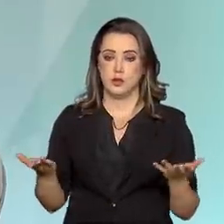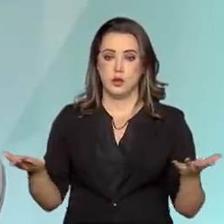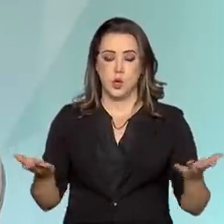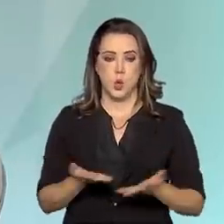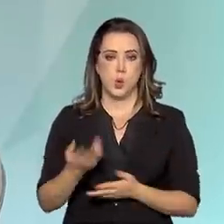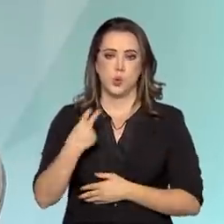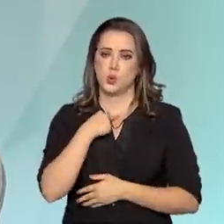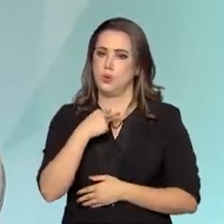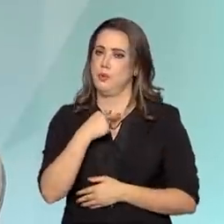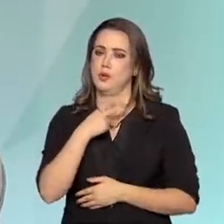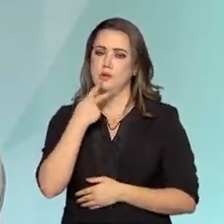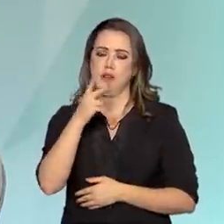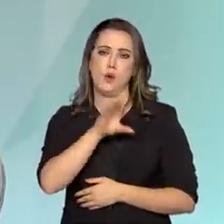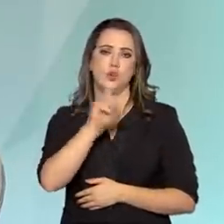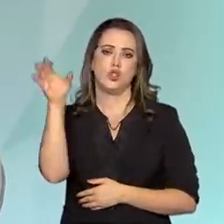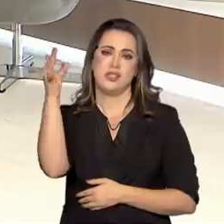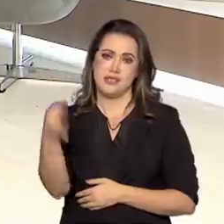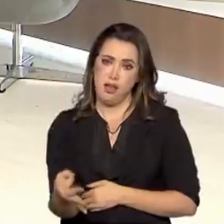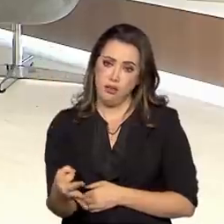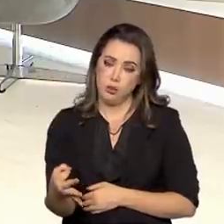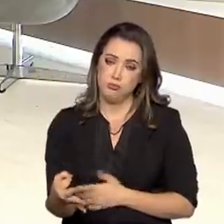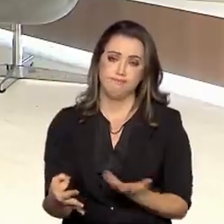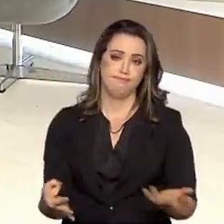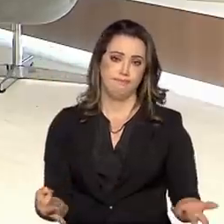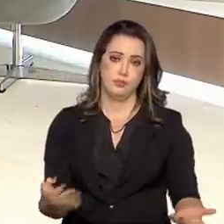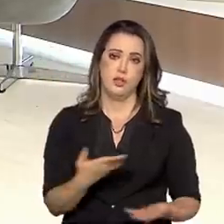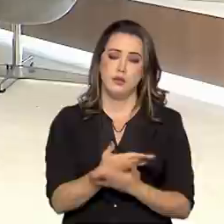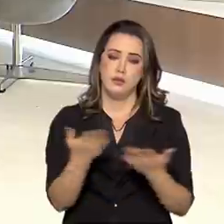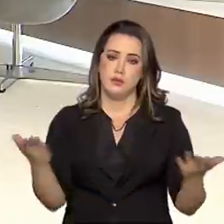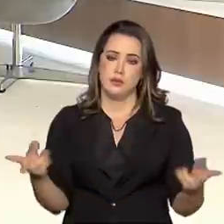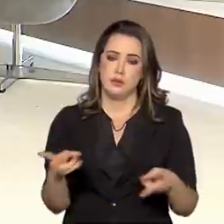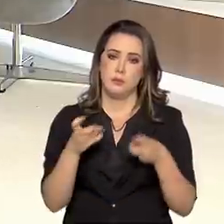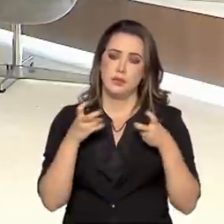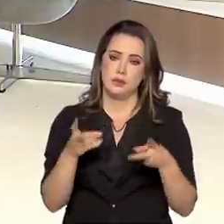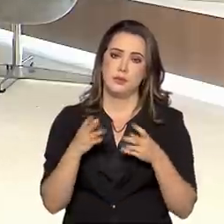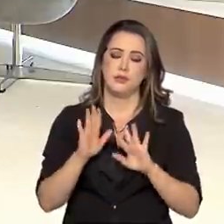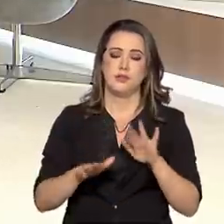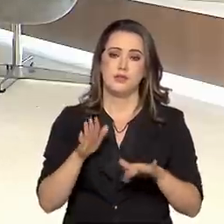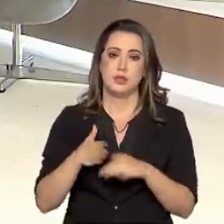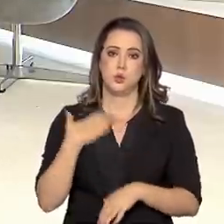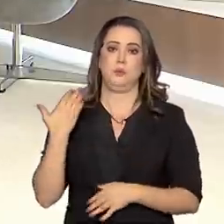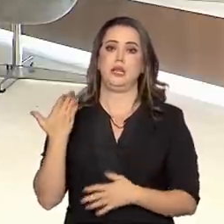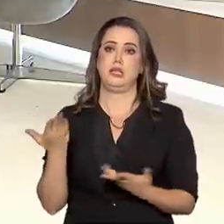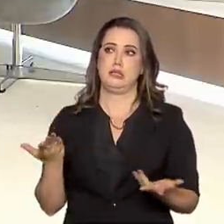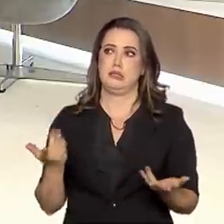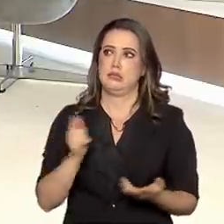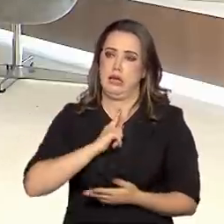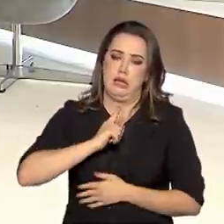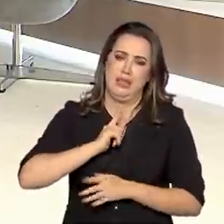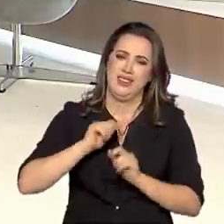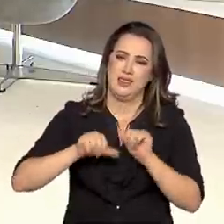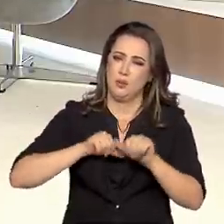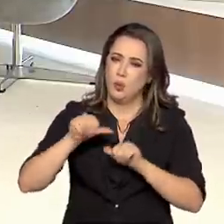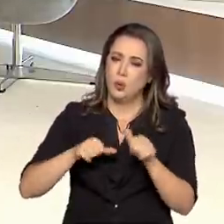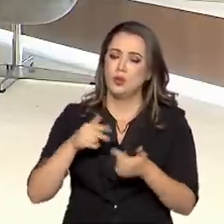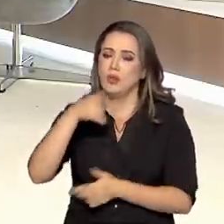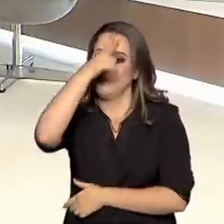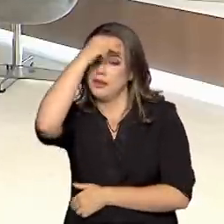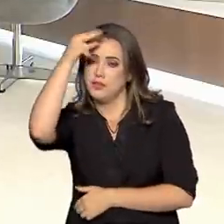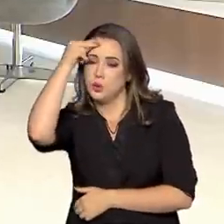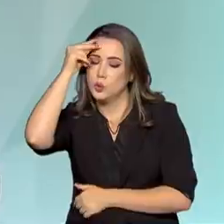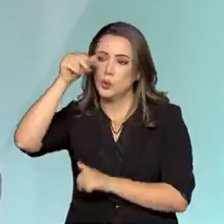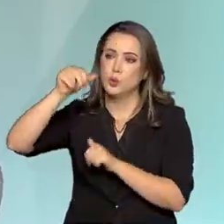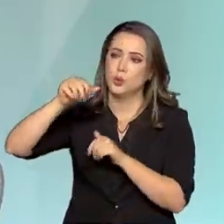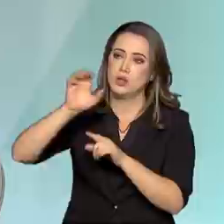dar datas, porque acho que todos têm acompanhado, existem algumas surpresas e reviravoltas que fazem com que as prefeituras, os